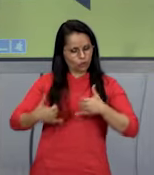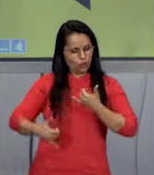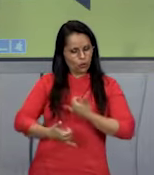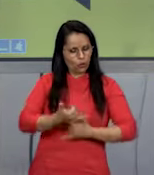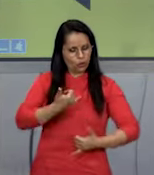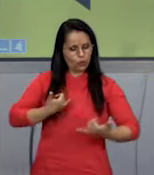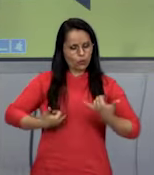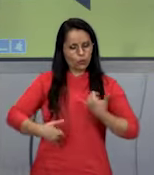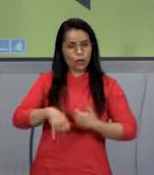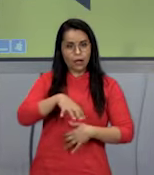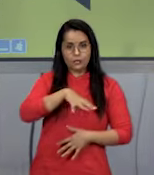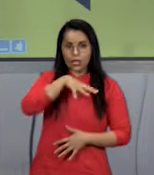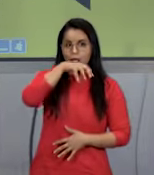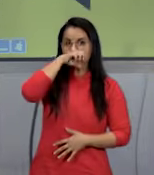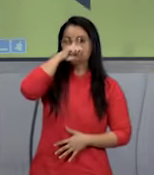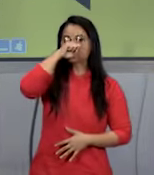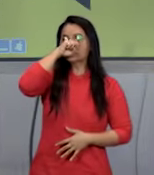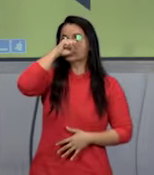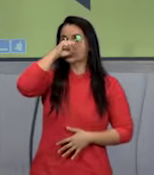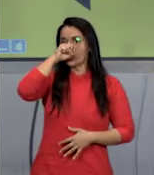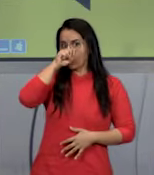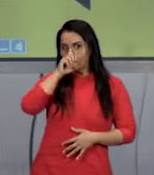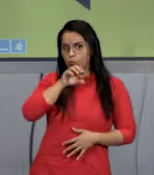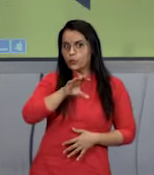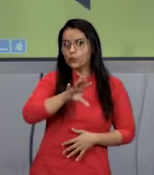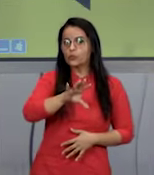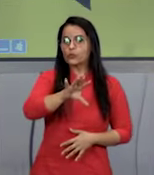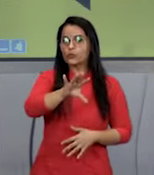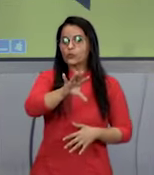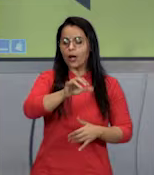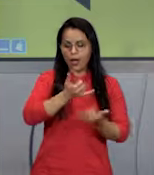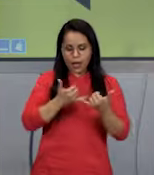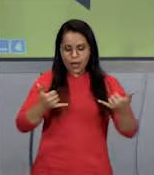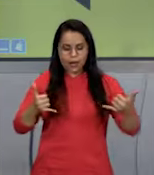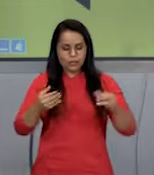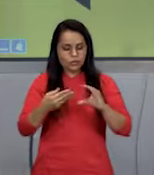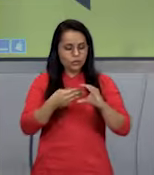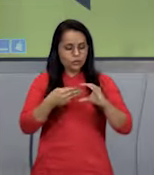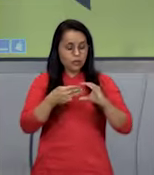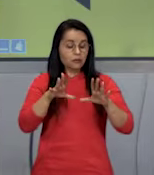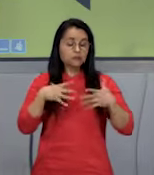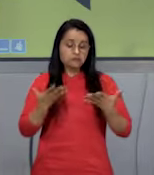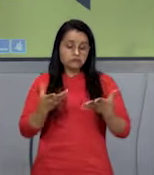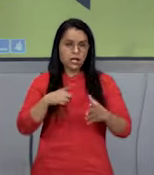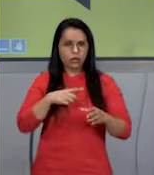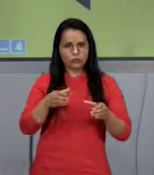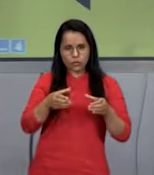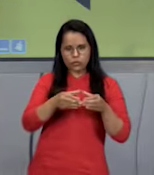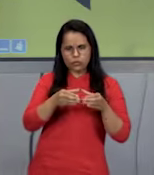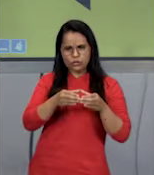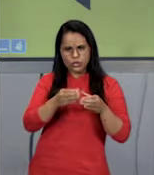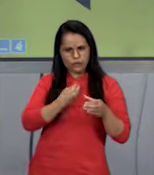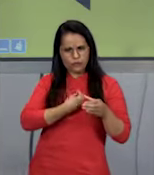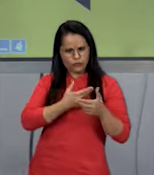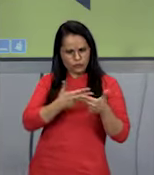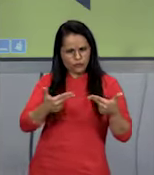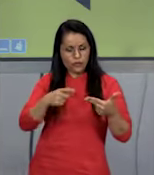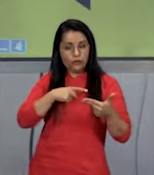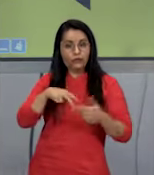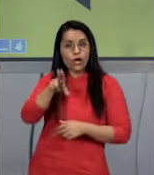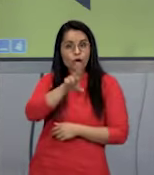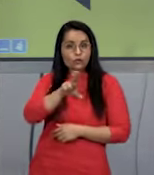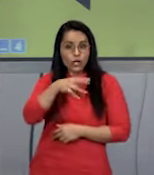a respiração é a liberação de energia pela célula, algum ser vivo vai obter, vai realizar essa